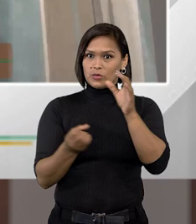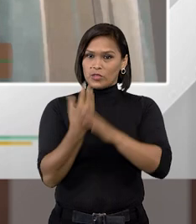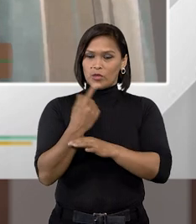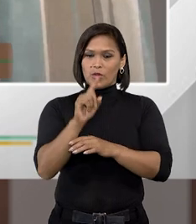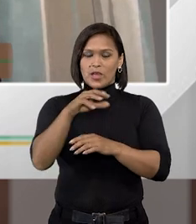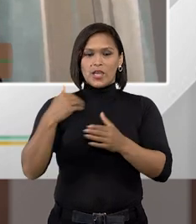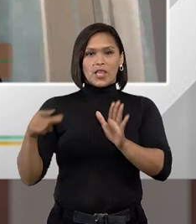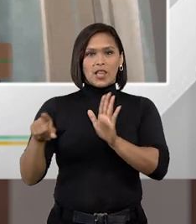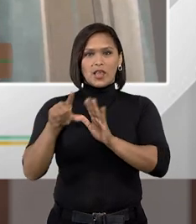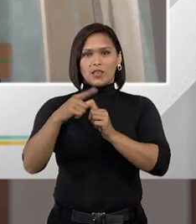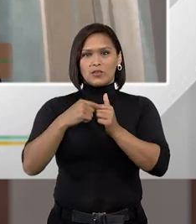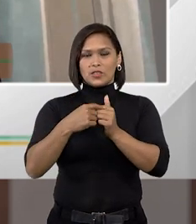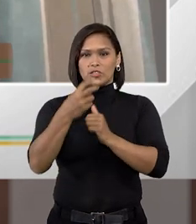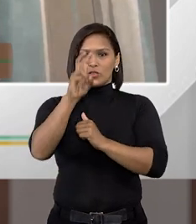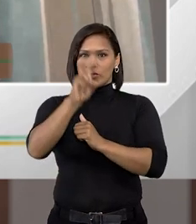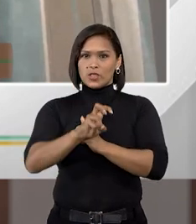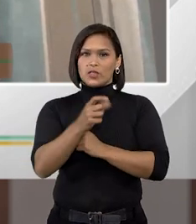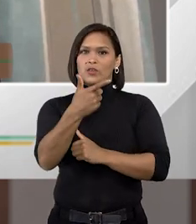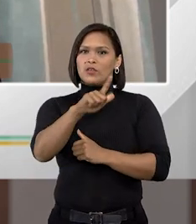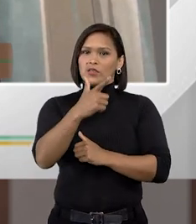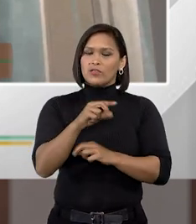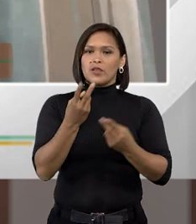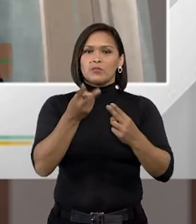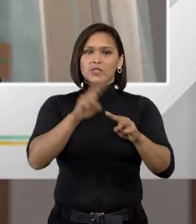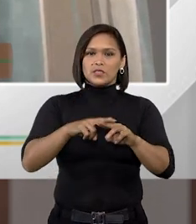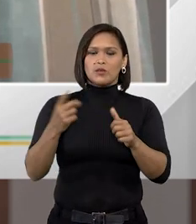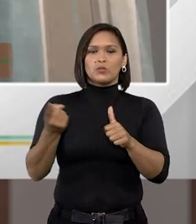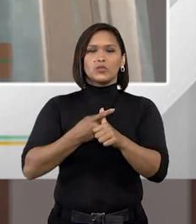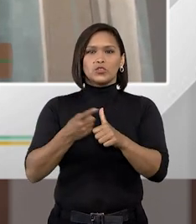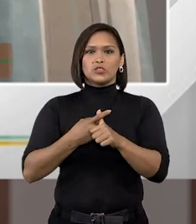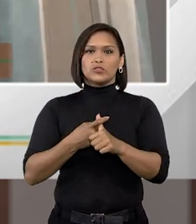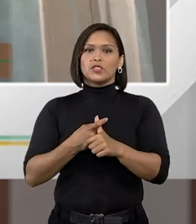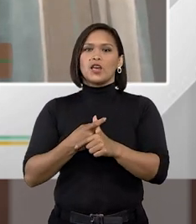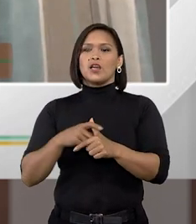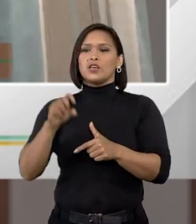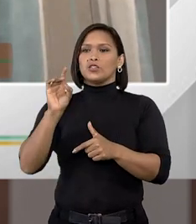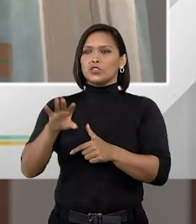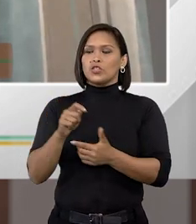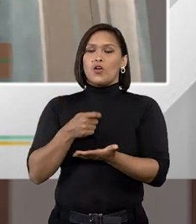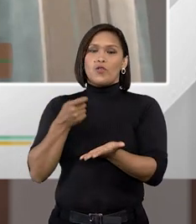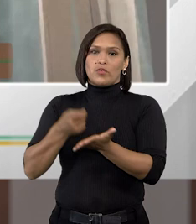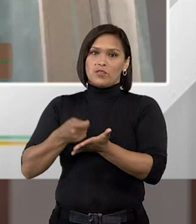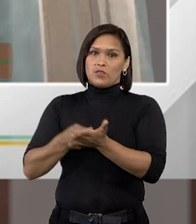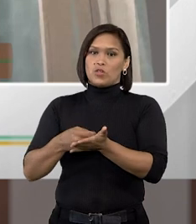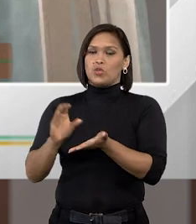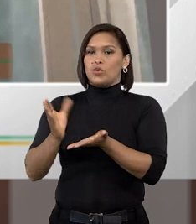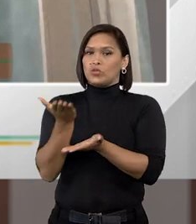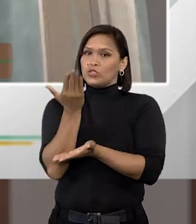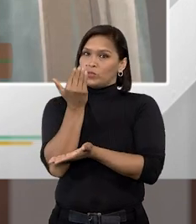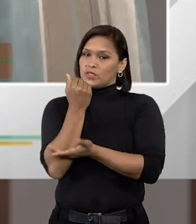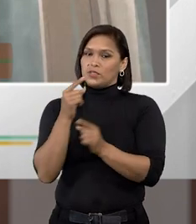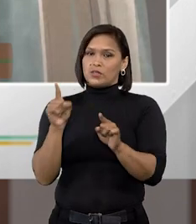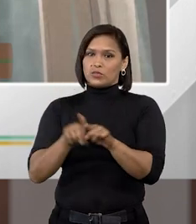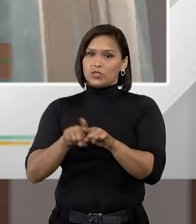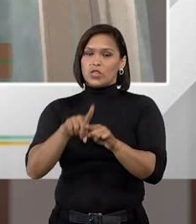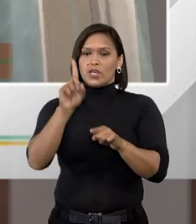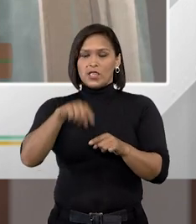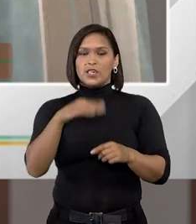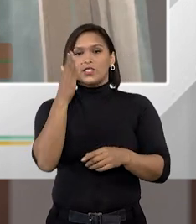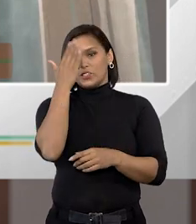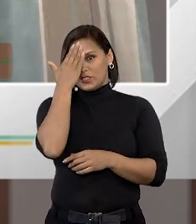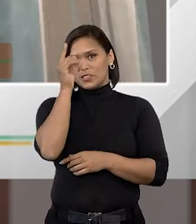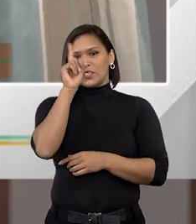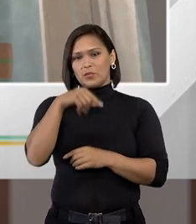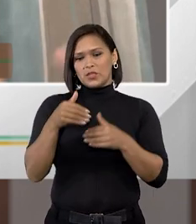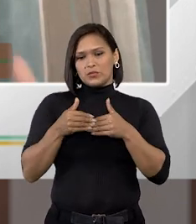essa previsão lá no artigo 5º que não haverá prisão perdida salvo do depositário infiel e do devedor de pensão alimentícia e a gente sabe muito